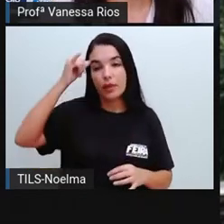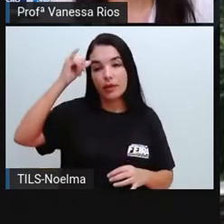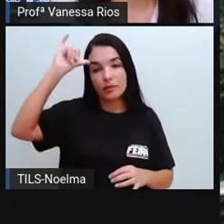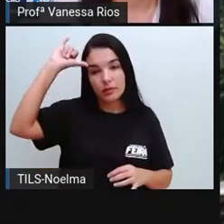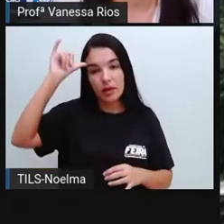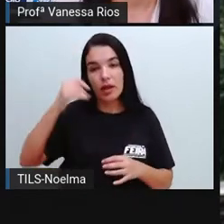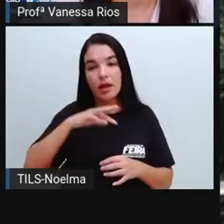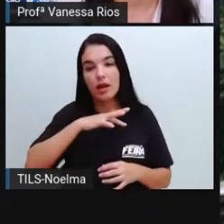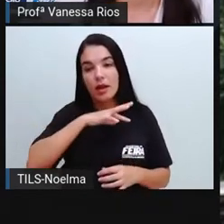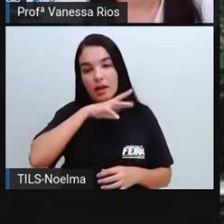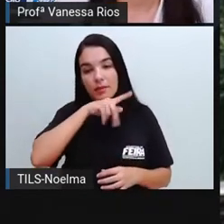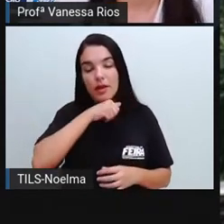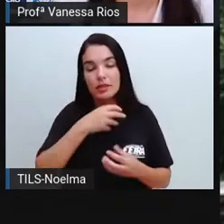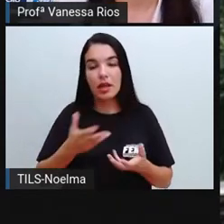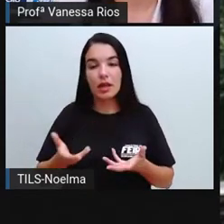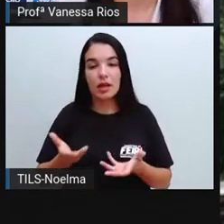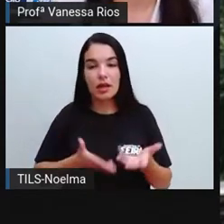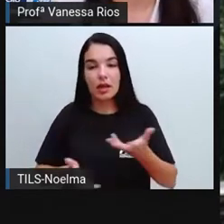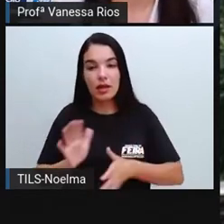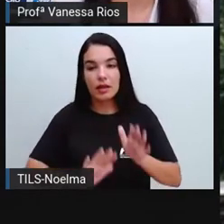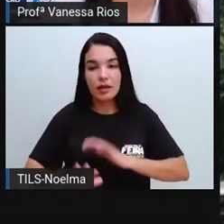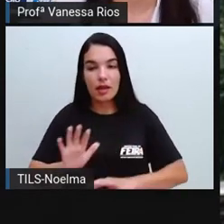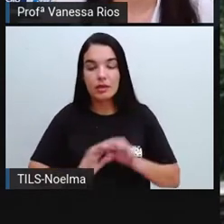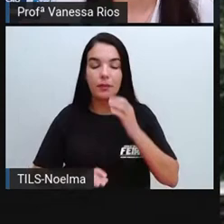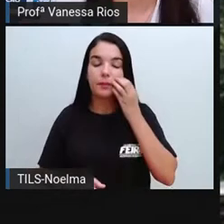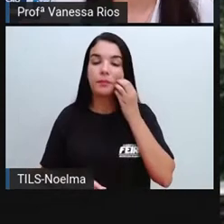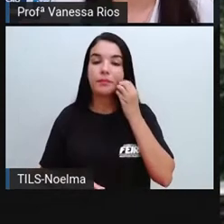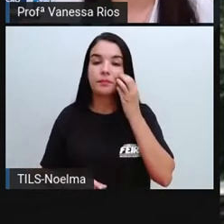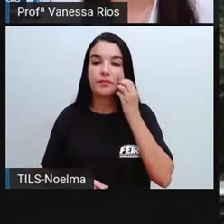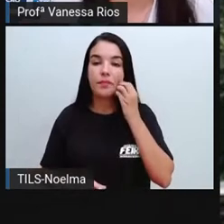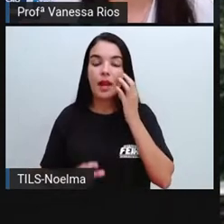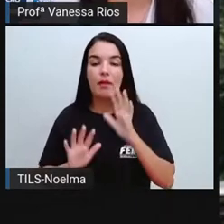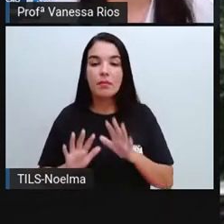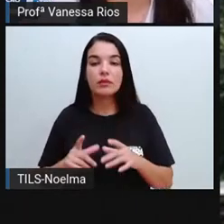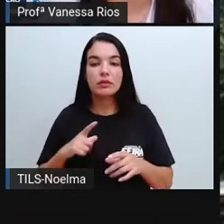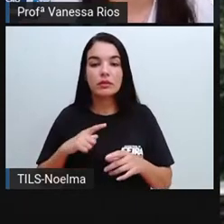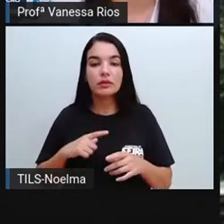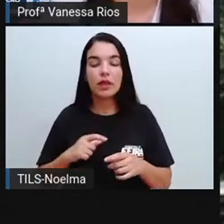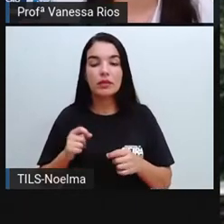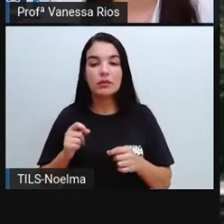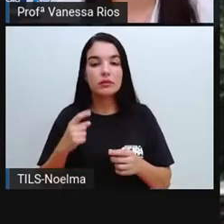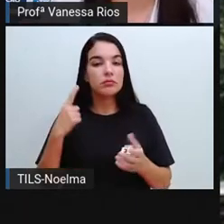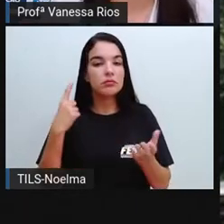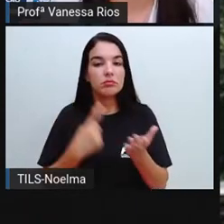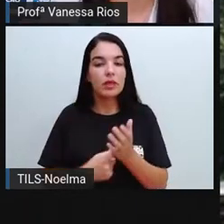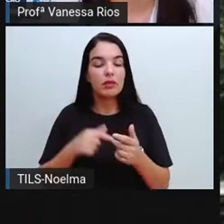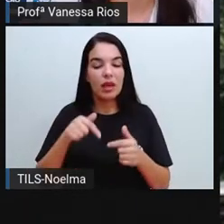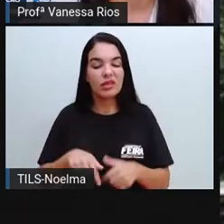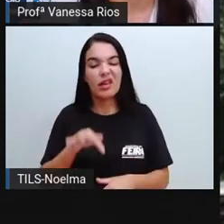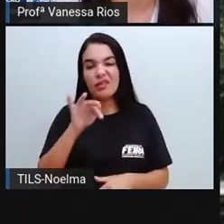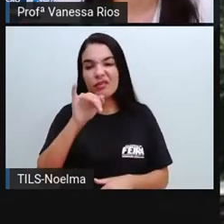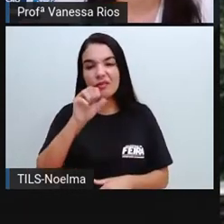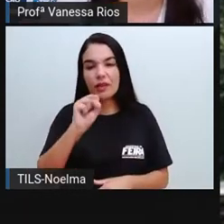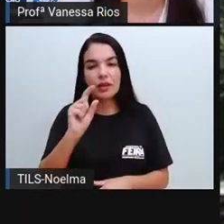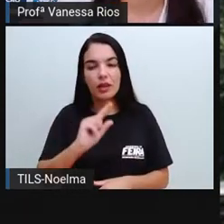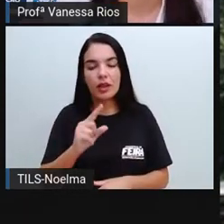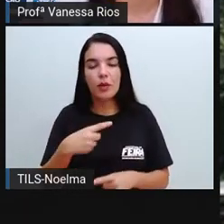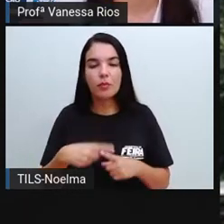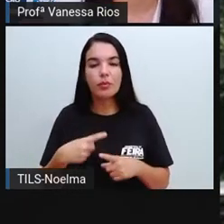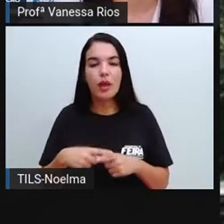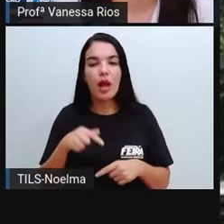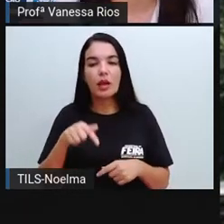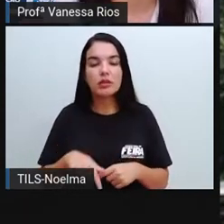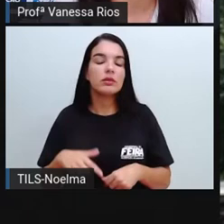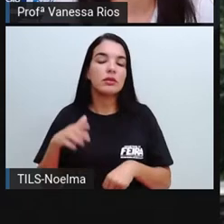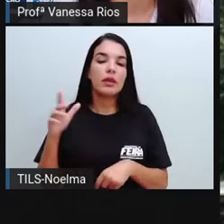produções grandes, mas não se destaca em relação às grandes produções, aos grandes índices de grãos